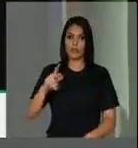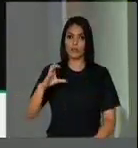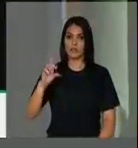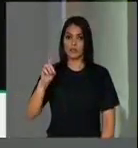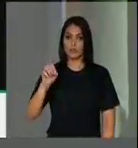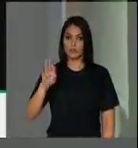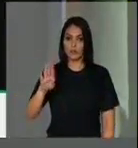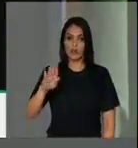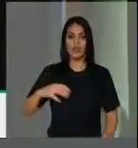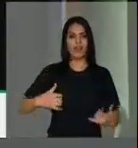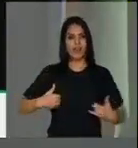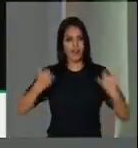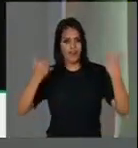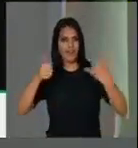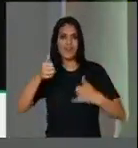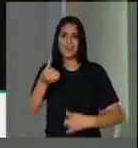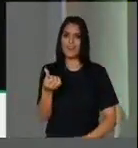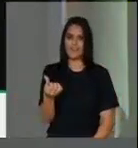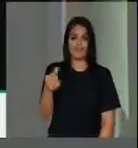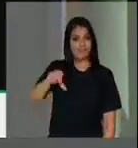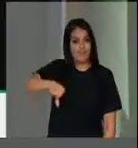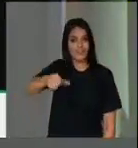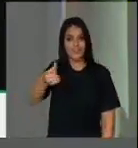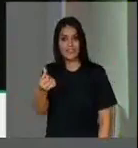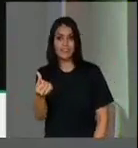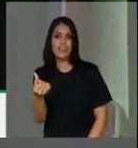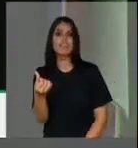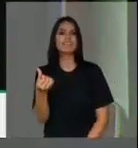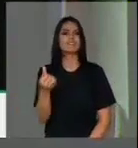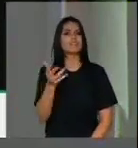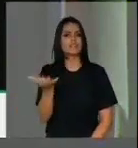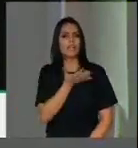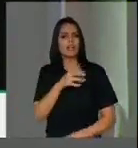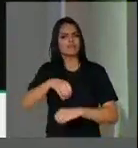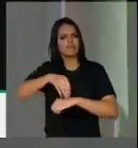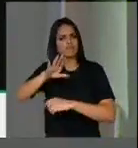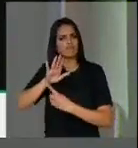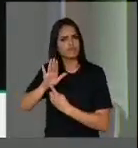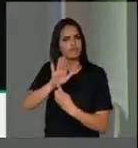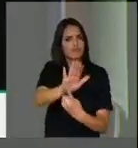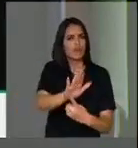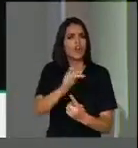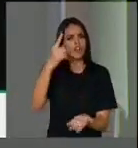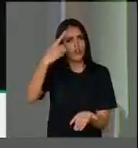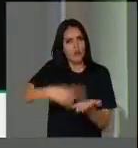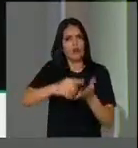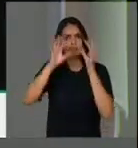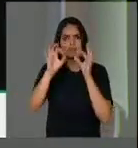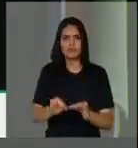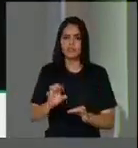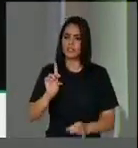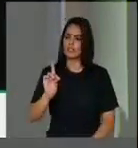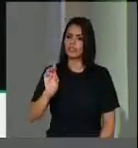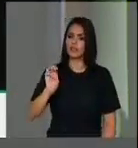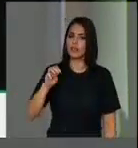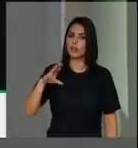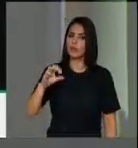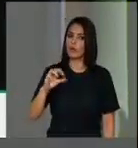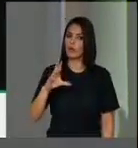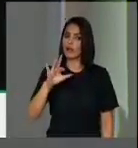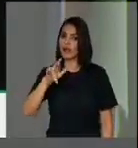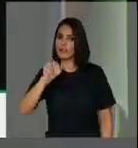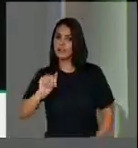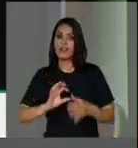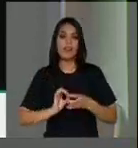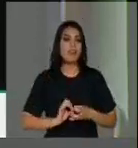fazendo 96 anos, senhor presidente, quer exatamente dessa lição do seu compromisso com a democracia, do seu